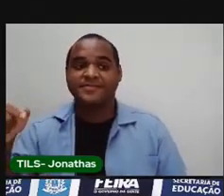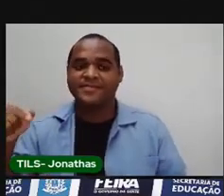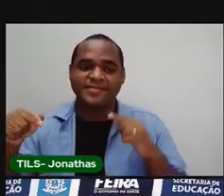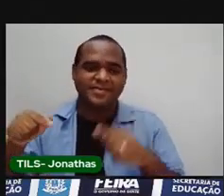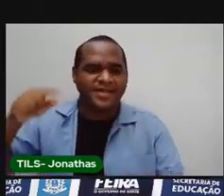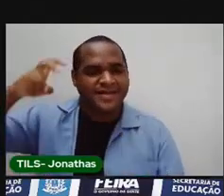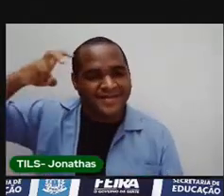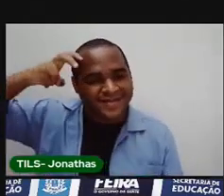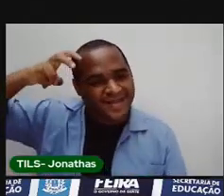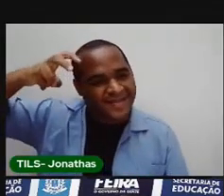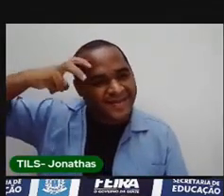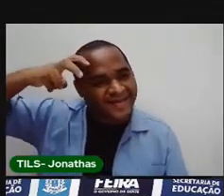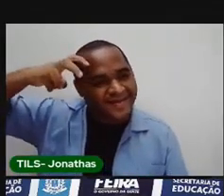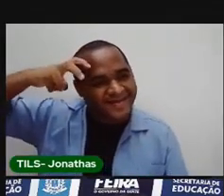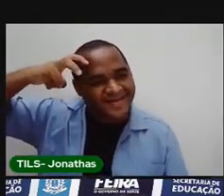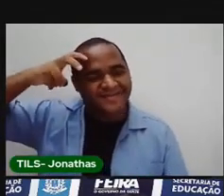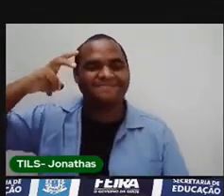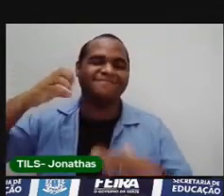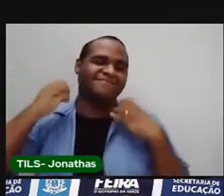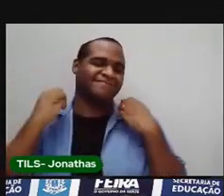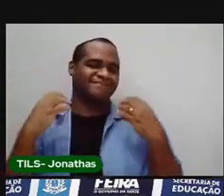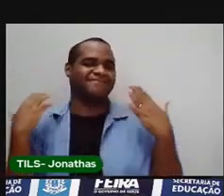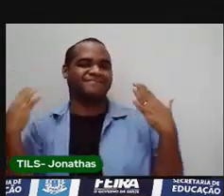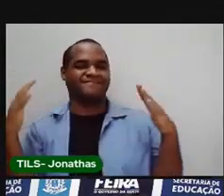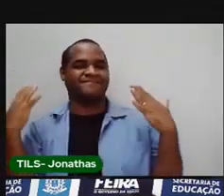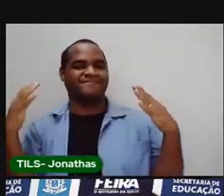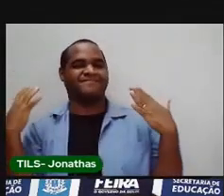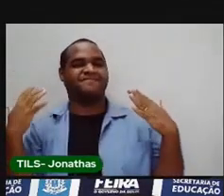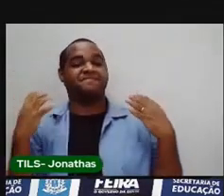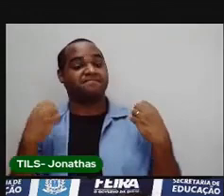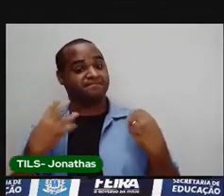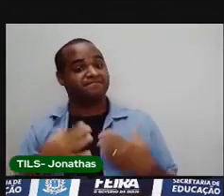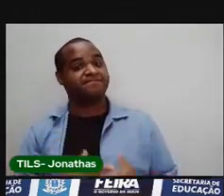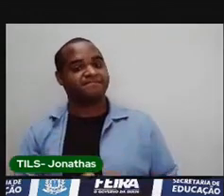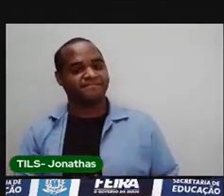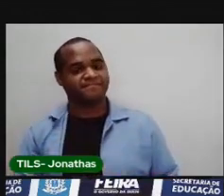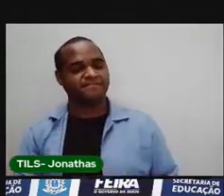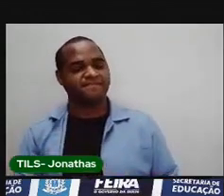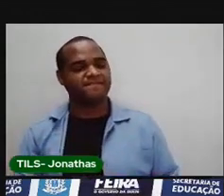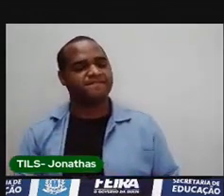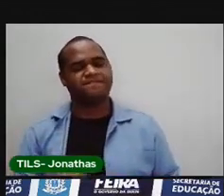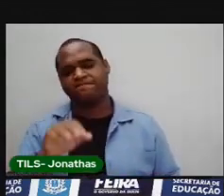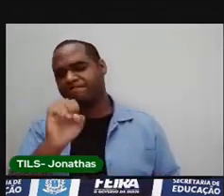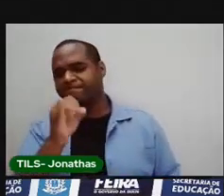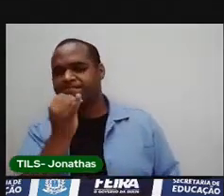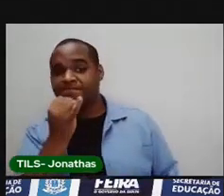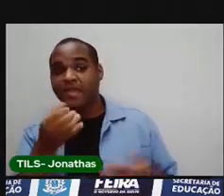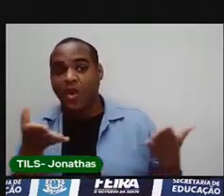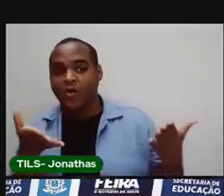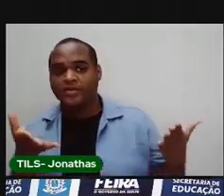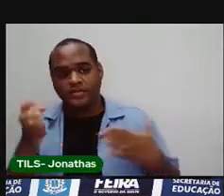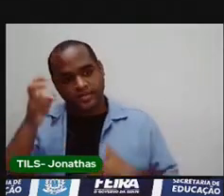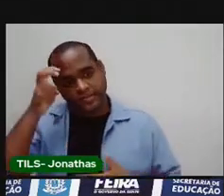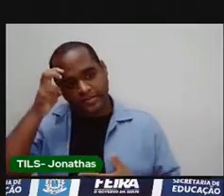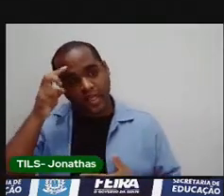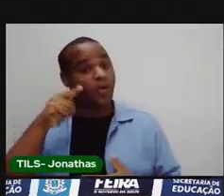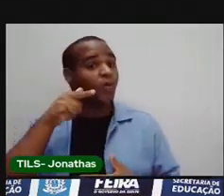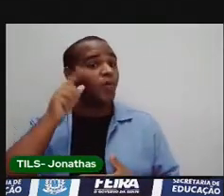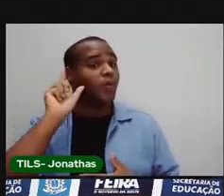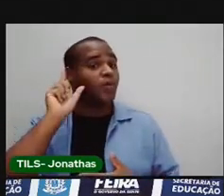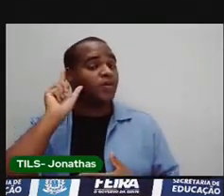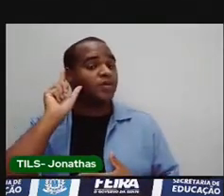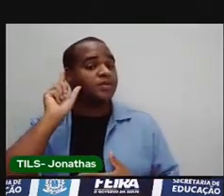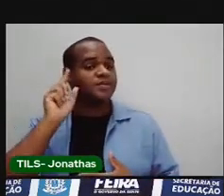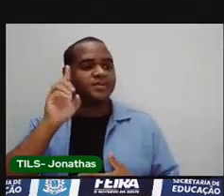Uma quinta-feira. Muito bem. E se hoje é quinta? Ontem,